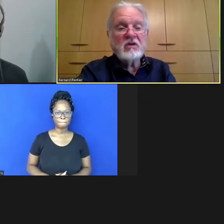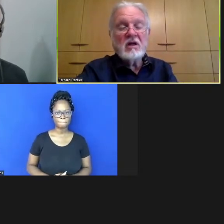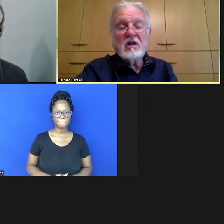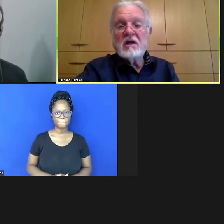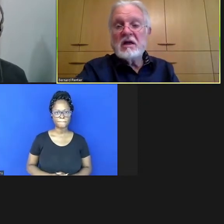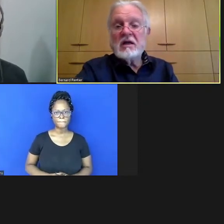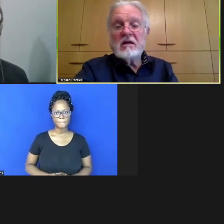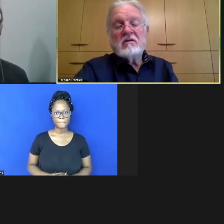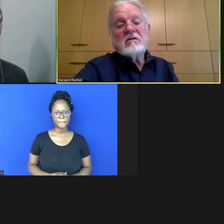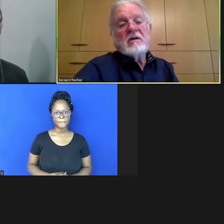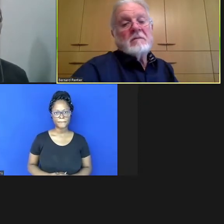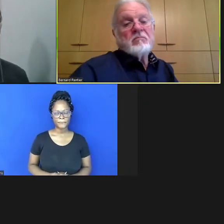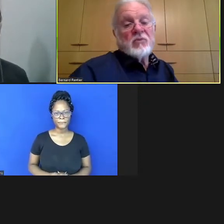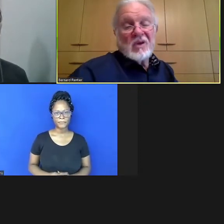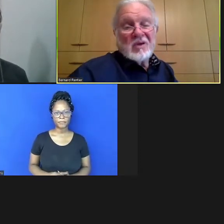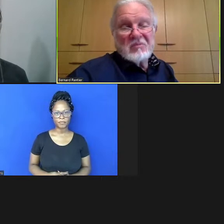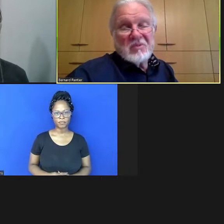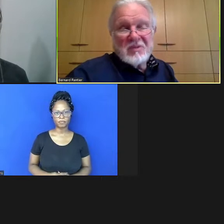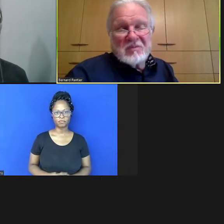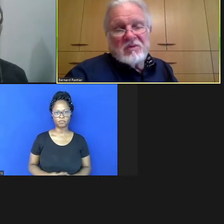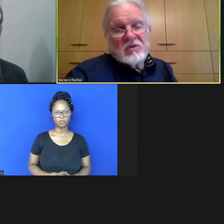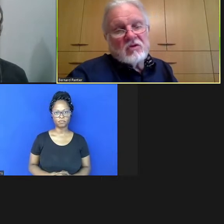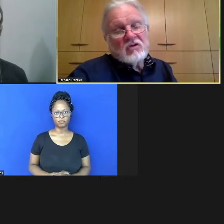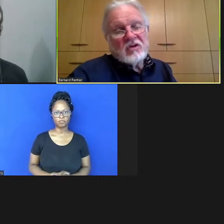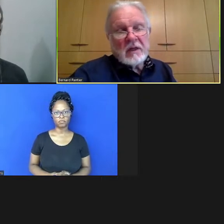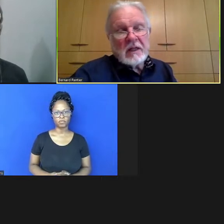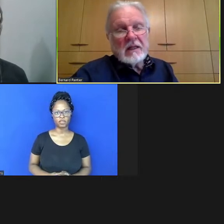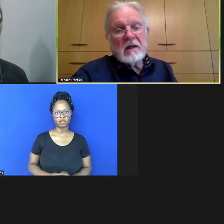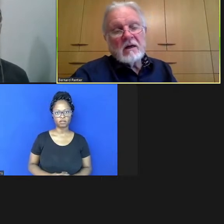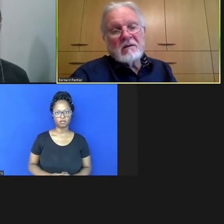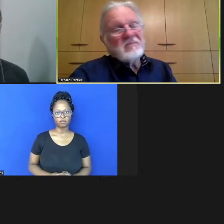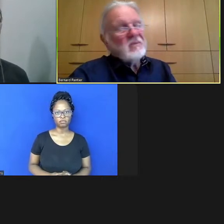de acordo com o impacto dos seus papers